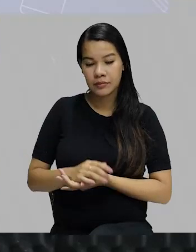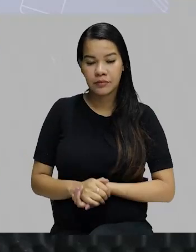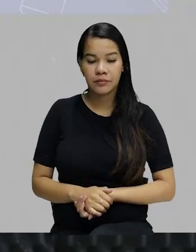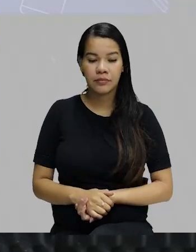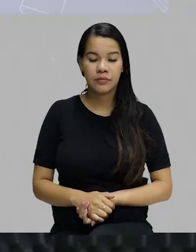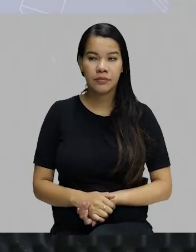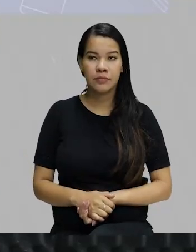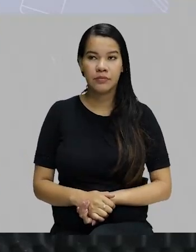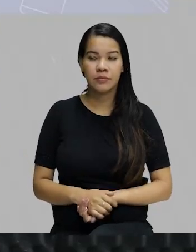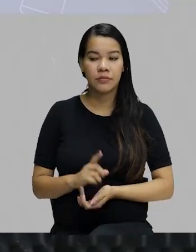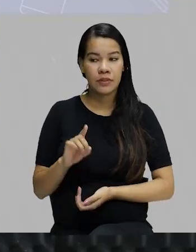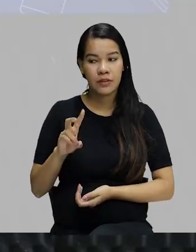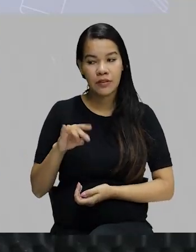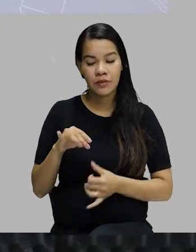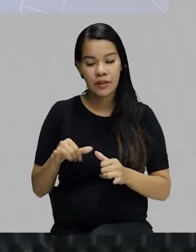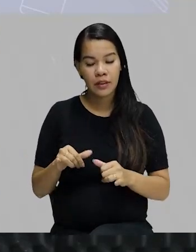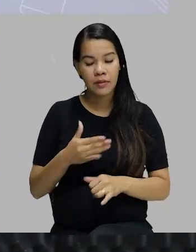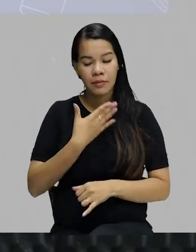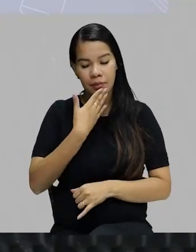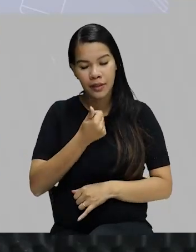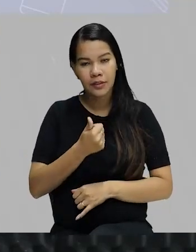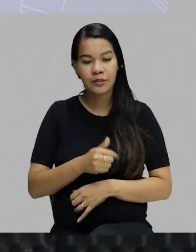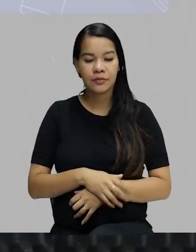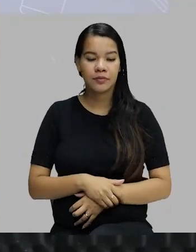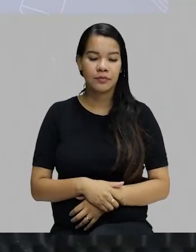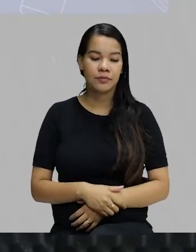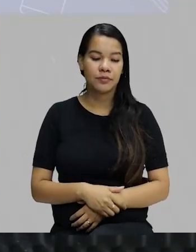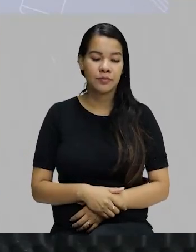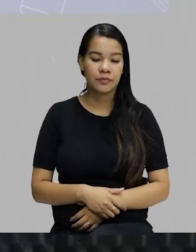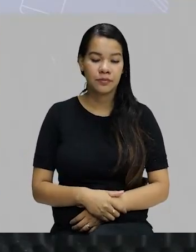três vezes ao dia e te sentirás melhor.